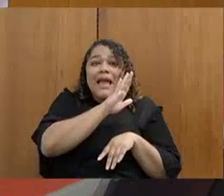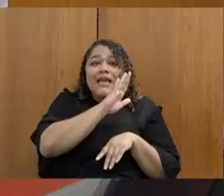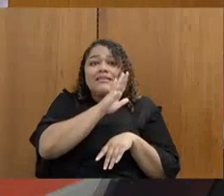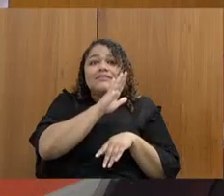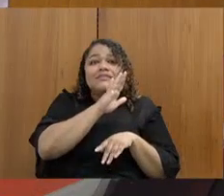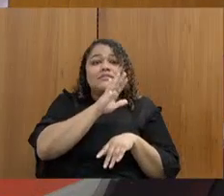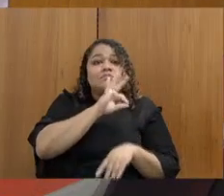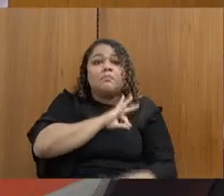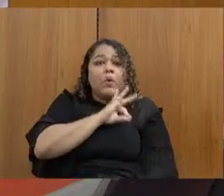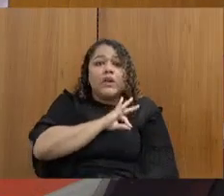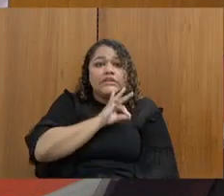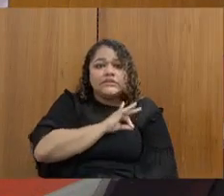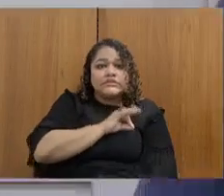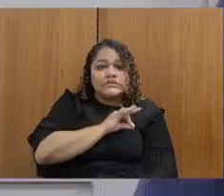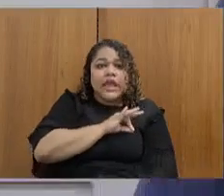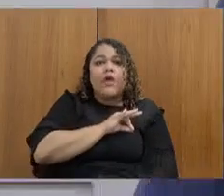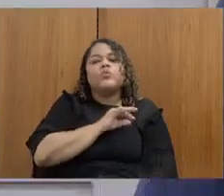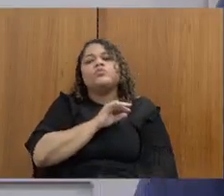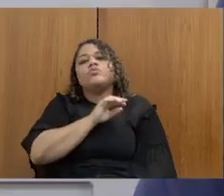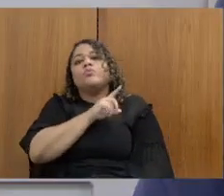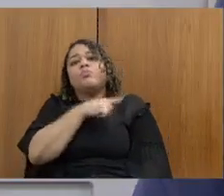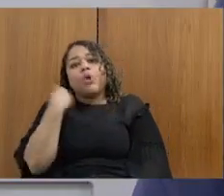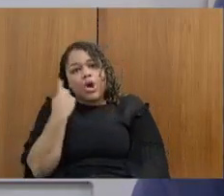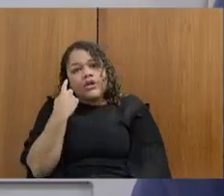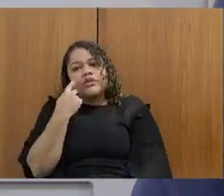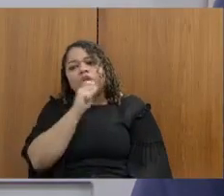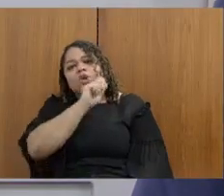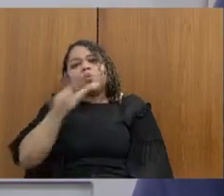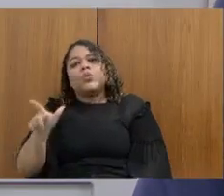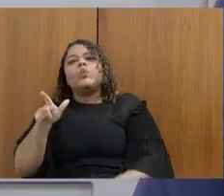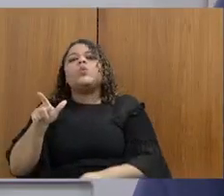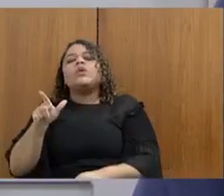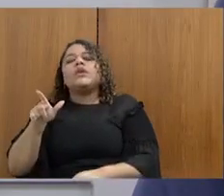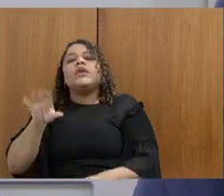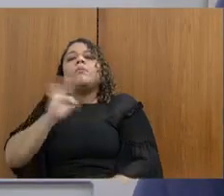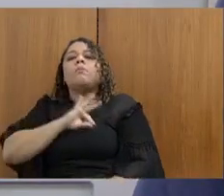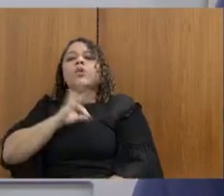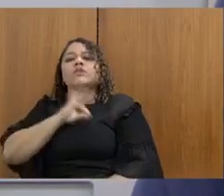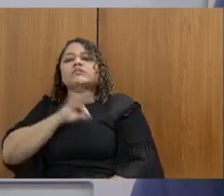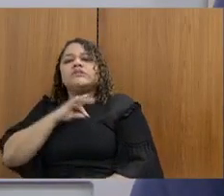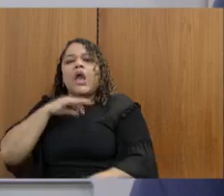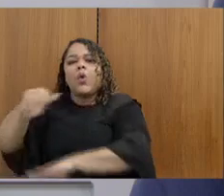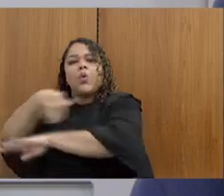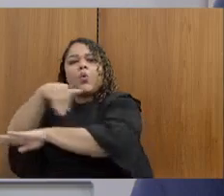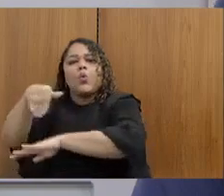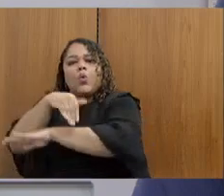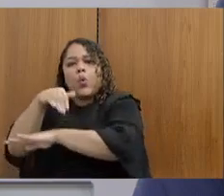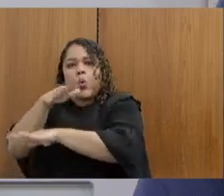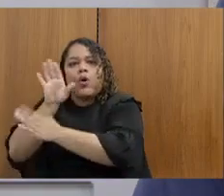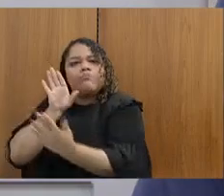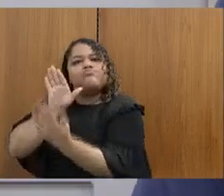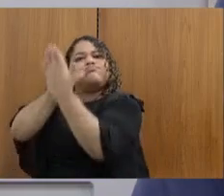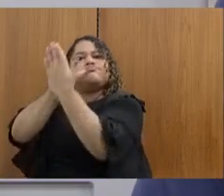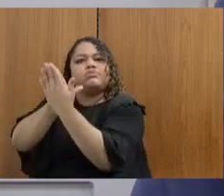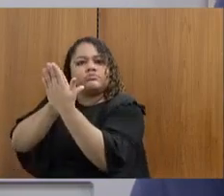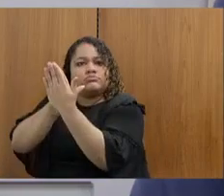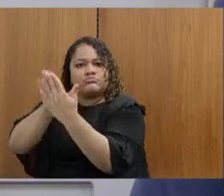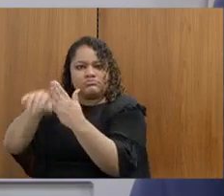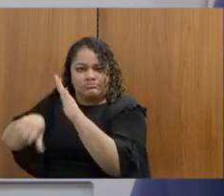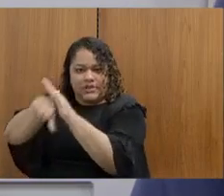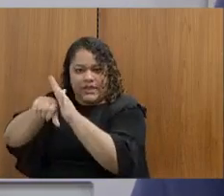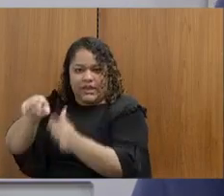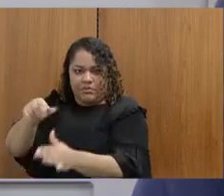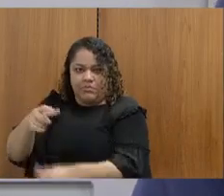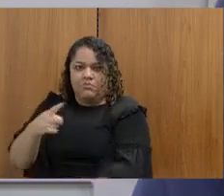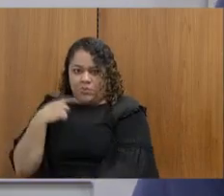É um negócio muito preocupante, muito preocupante. então, eu acho que nós vamos precisar ter um olhar